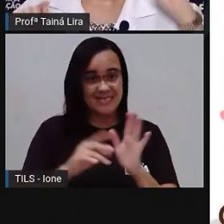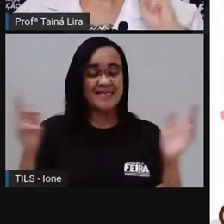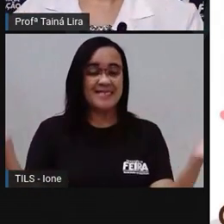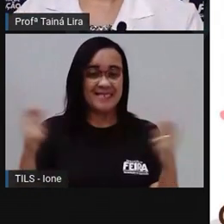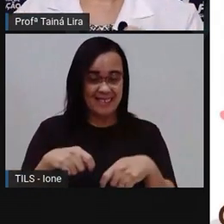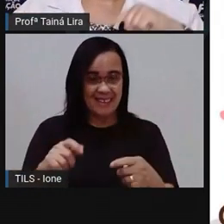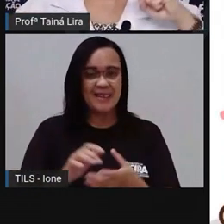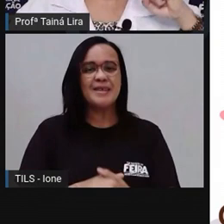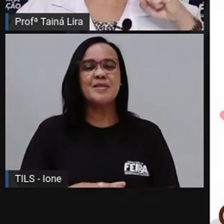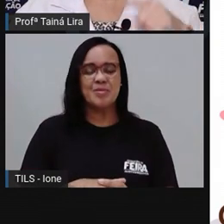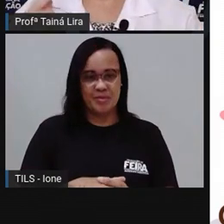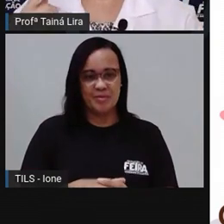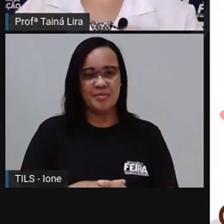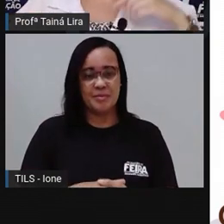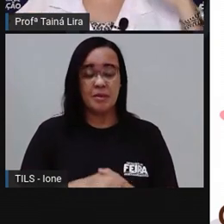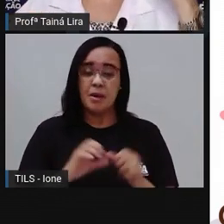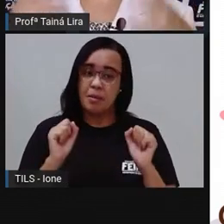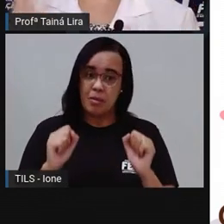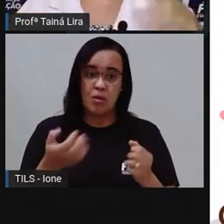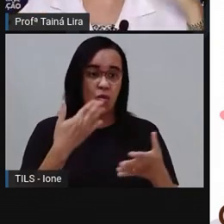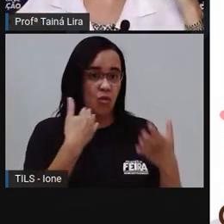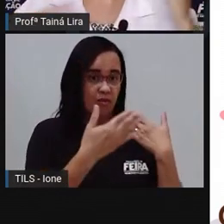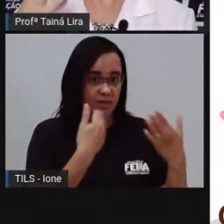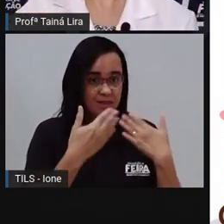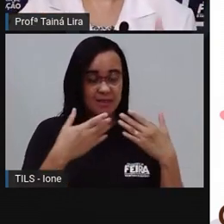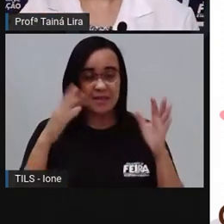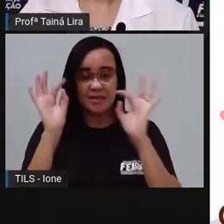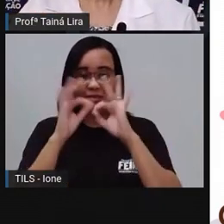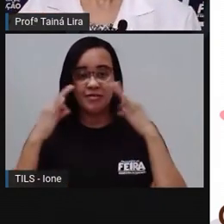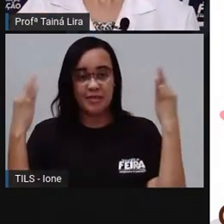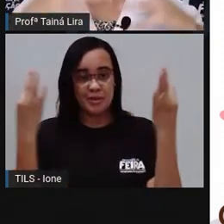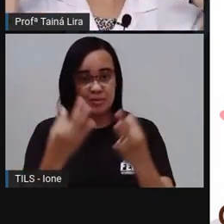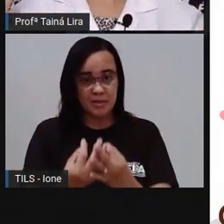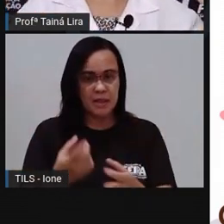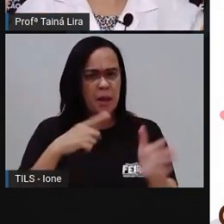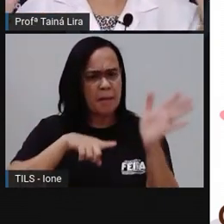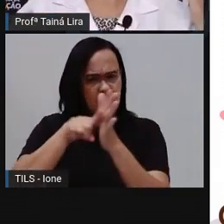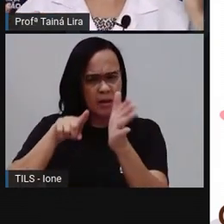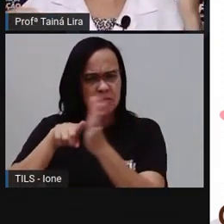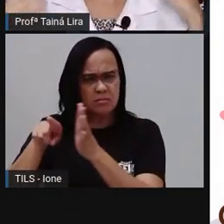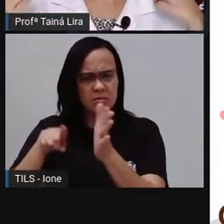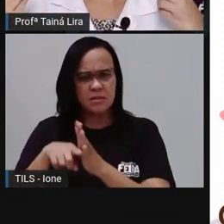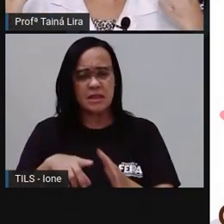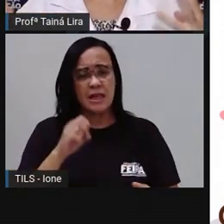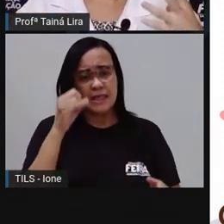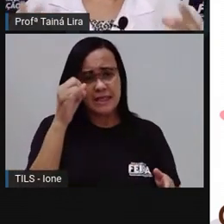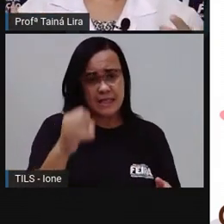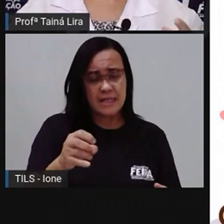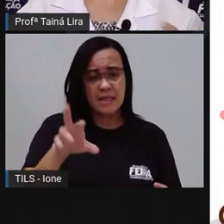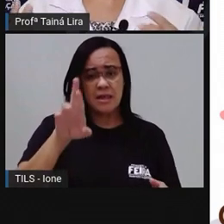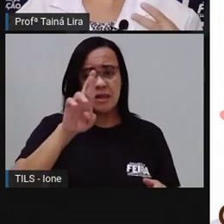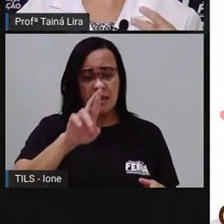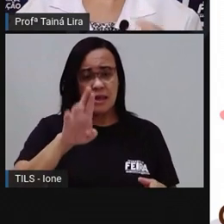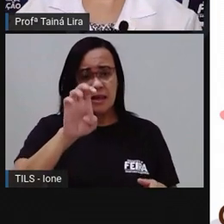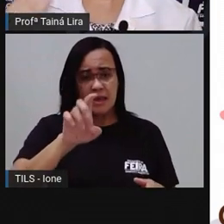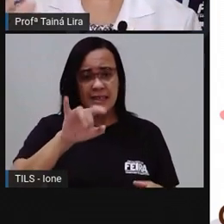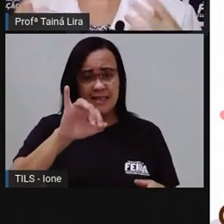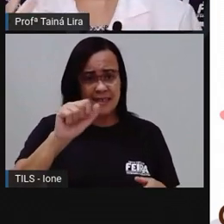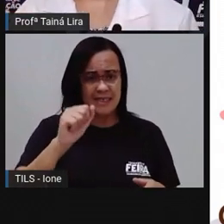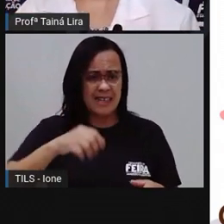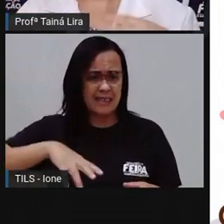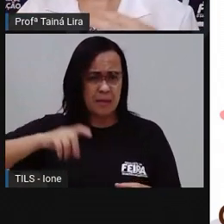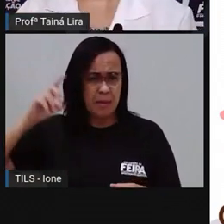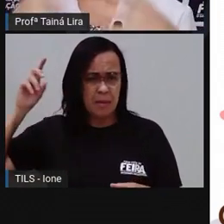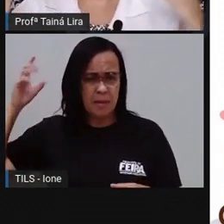conversar em casa com o papai, a mamãe, a vovó, uma pessoa mais velha, e perguntar se a família tem um texto, uma